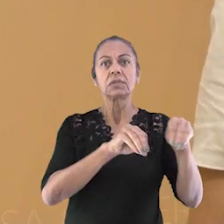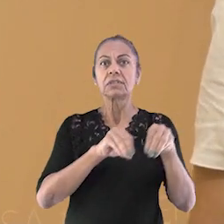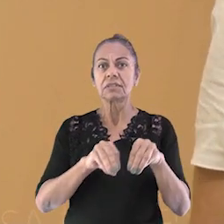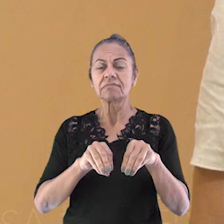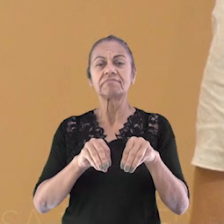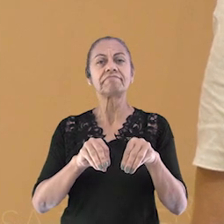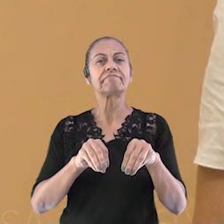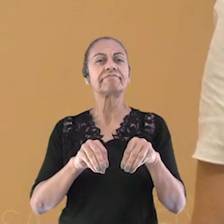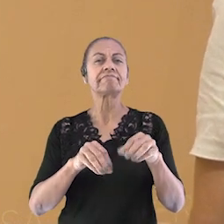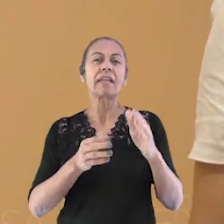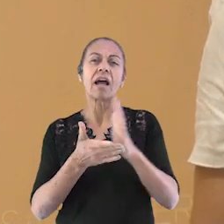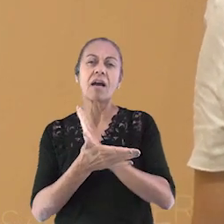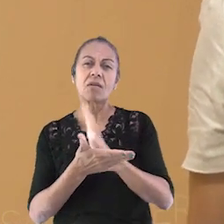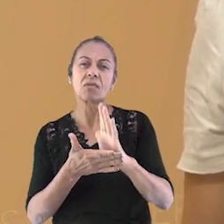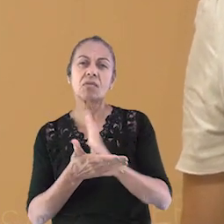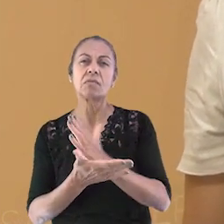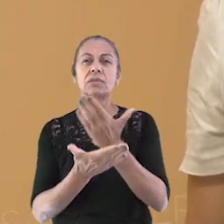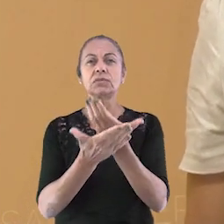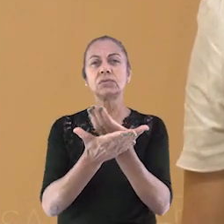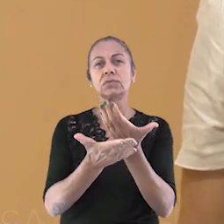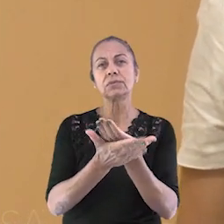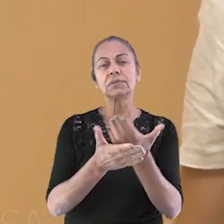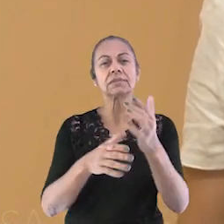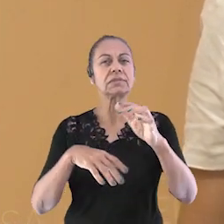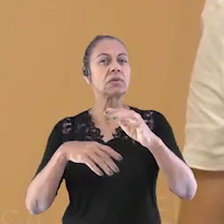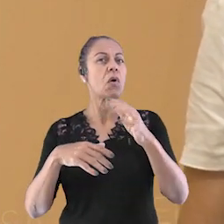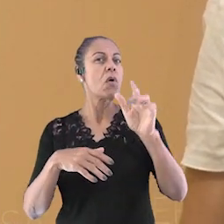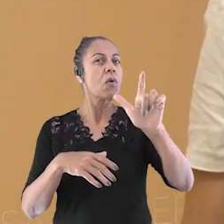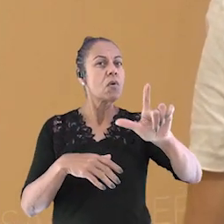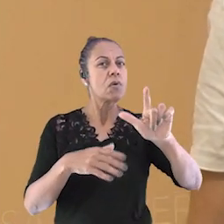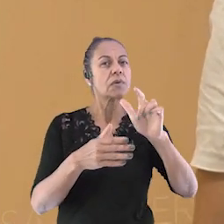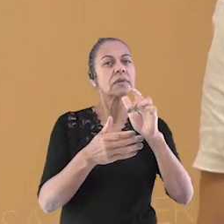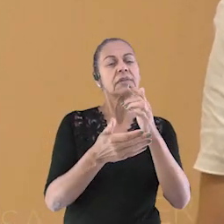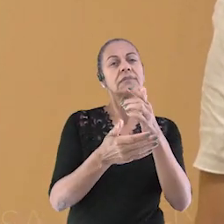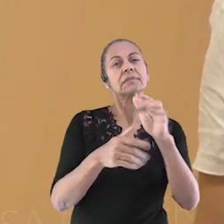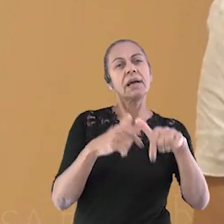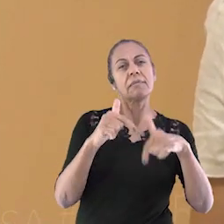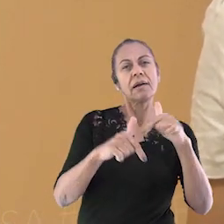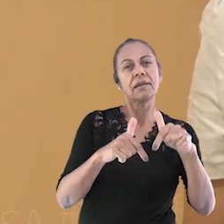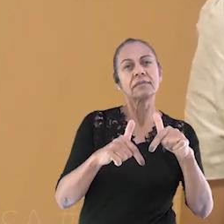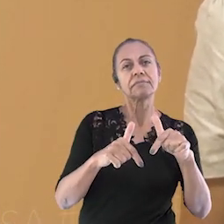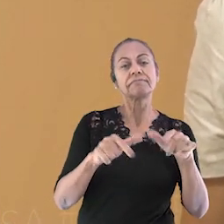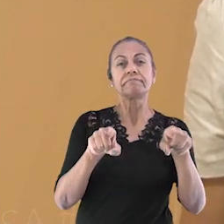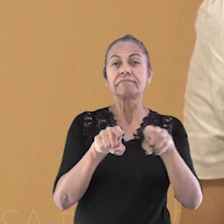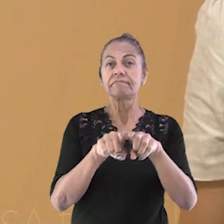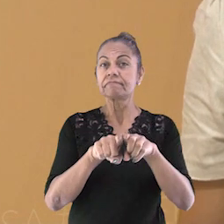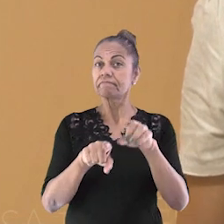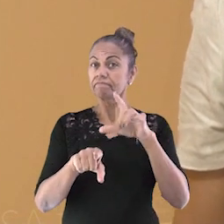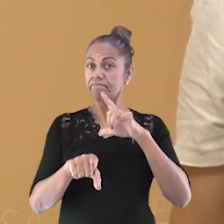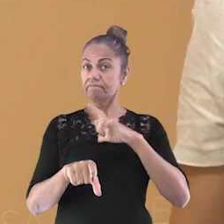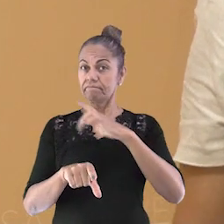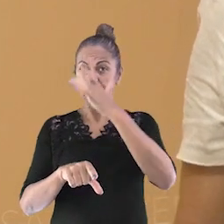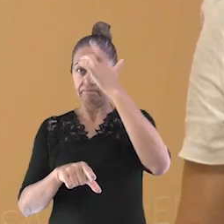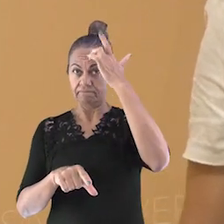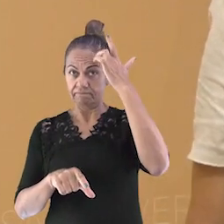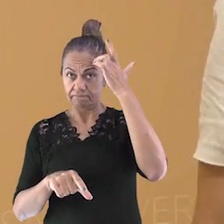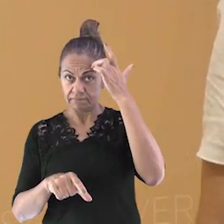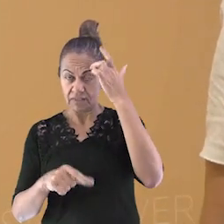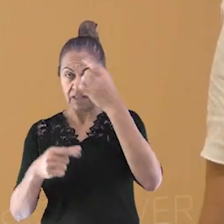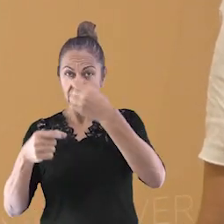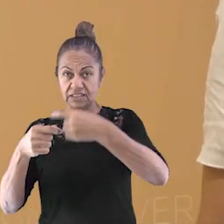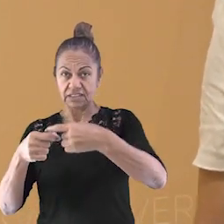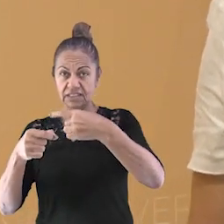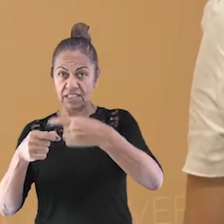outras vão trabalhar, mas também tem aquelas pessoas que saem para trabalhar ou estudar em outras